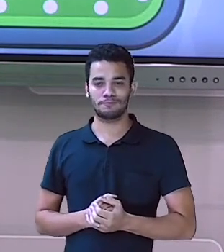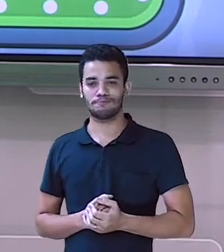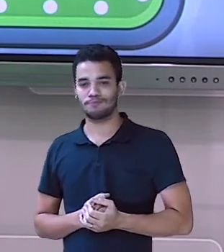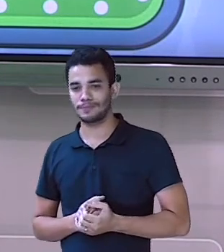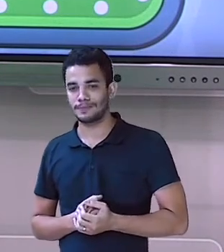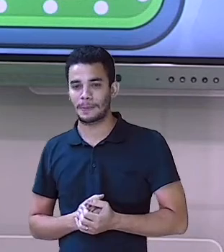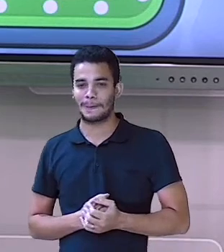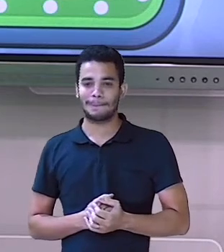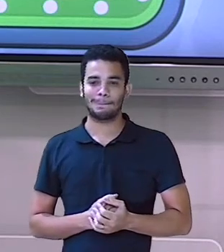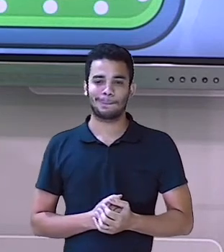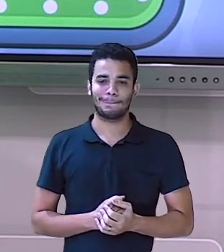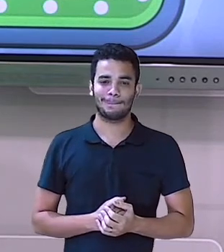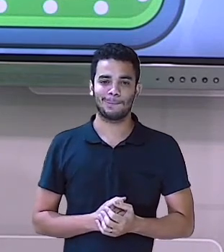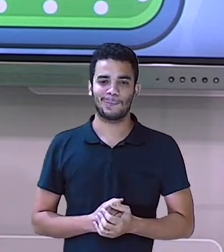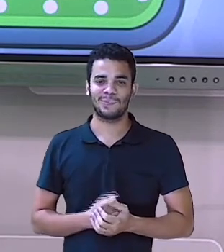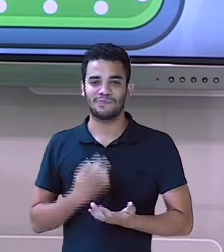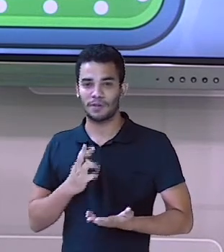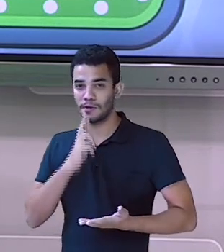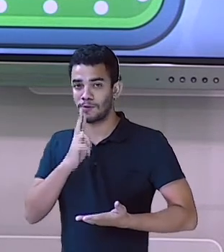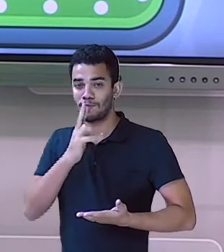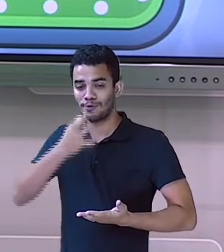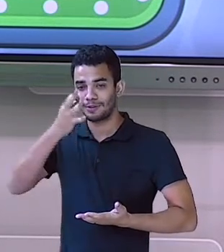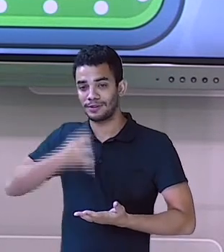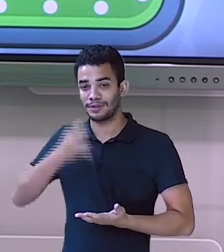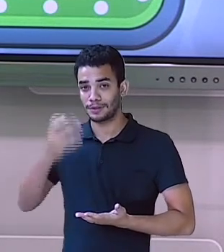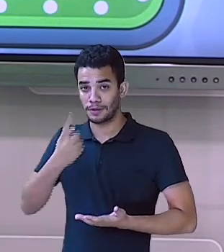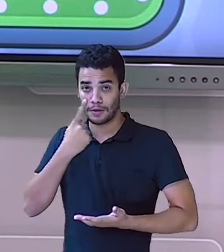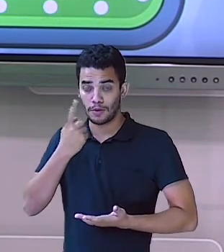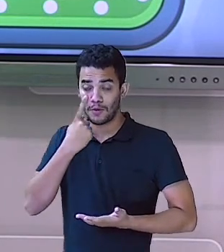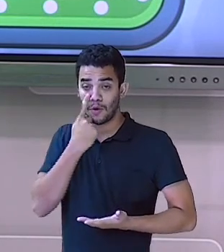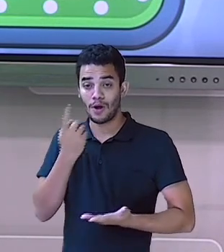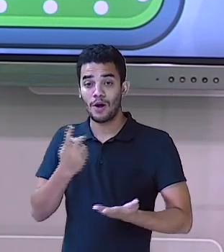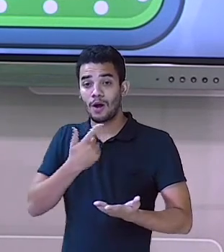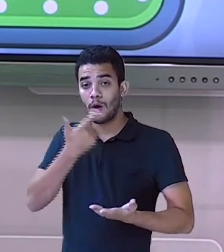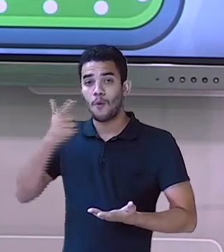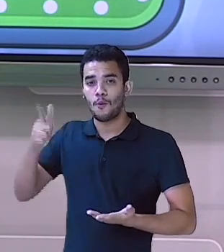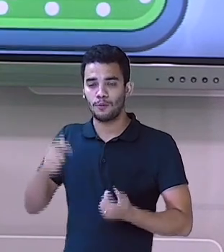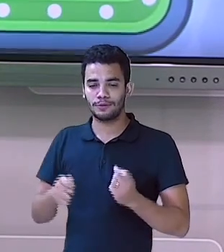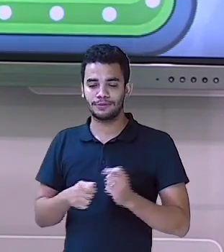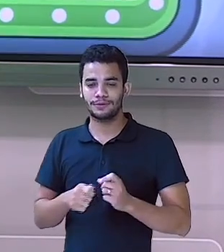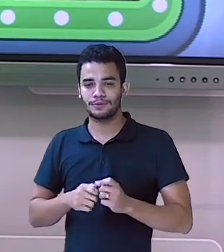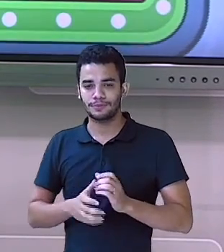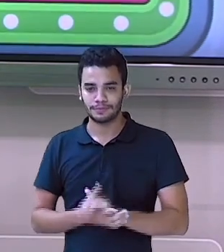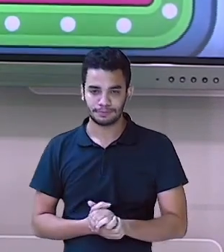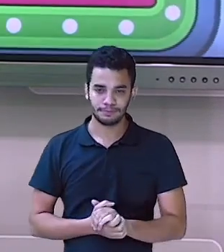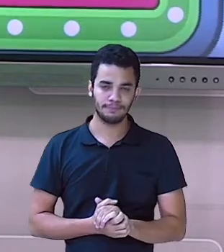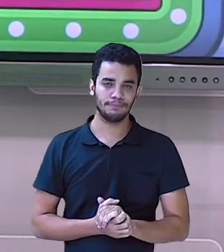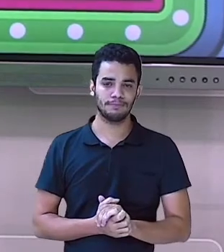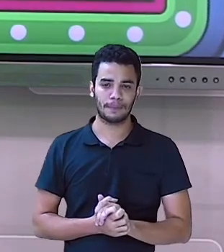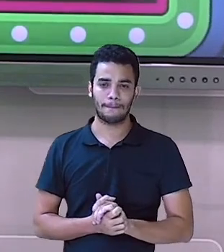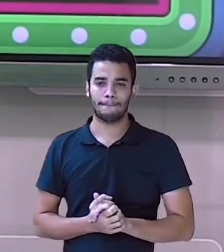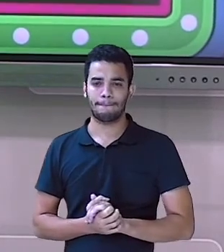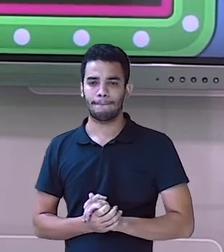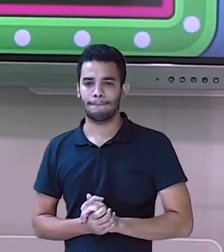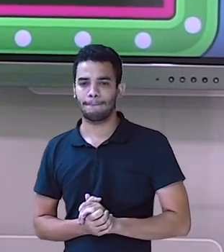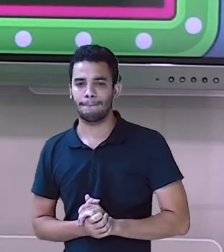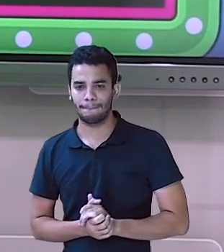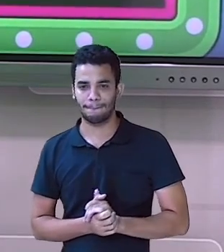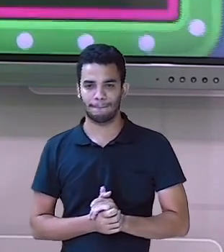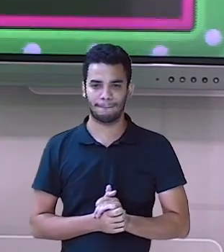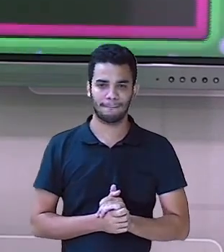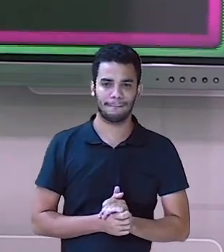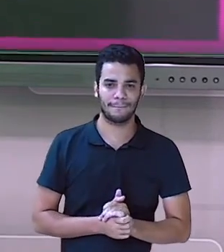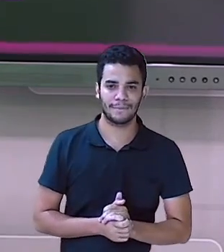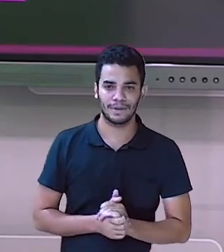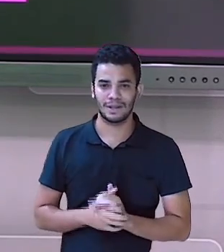correta. Tem um bônus de tempo. Vamos para a pergunta número 3. Isso. Pergunta 3. Preparem